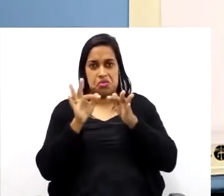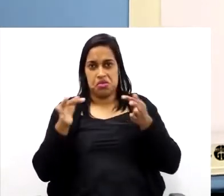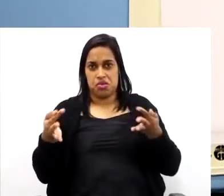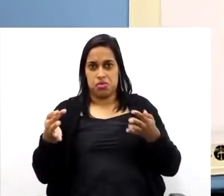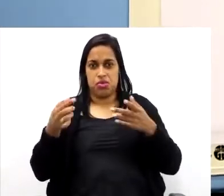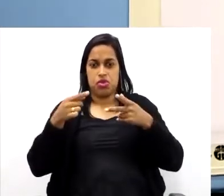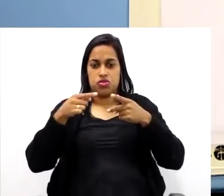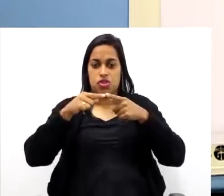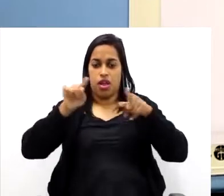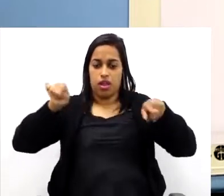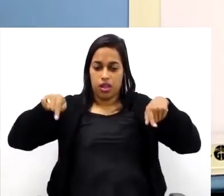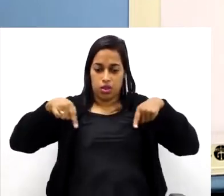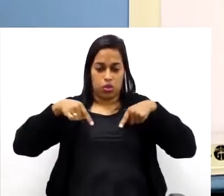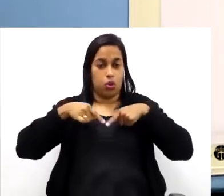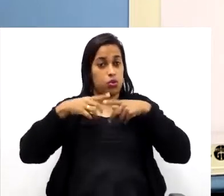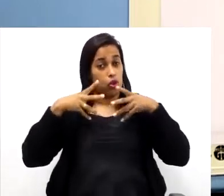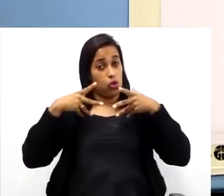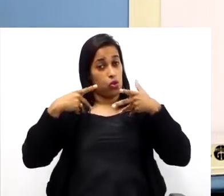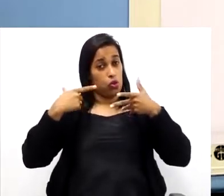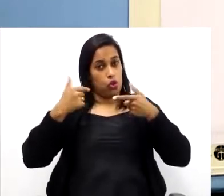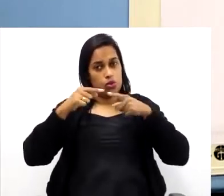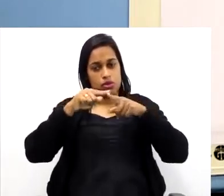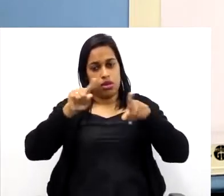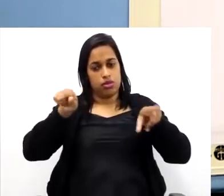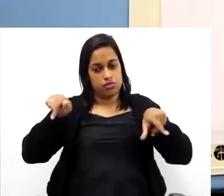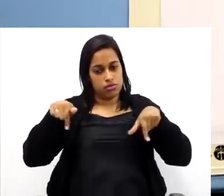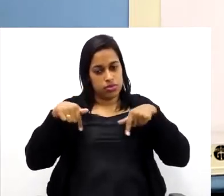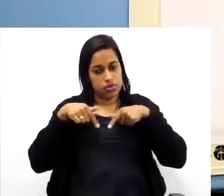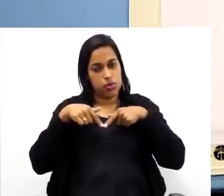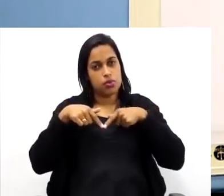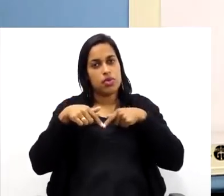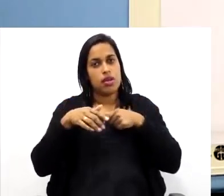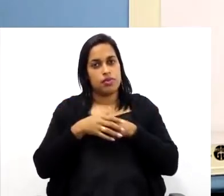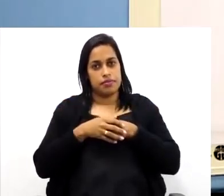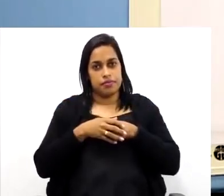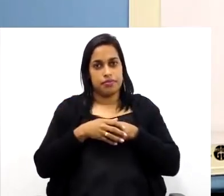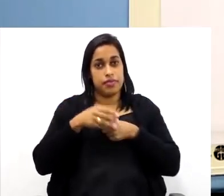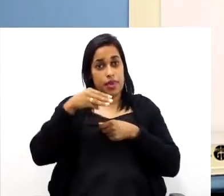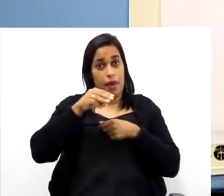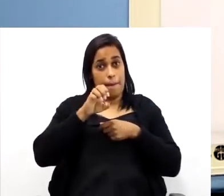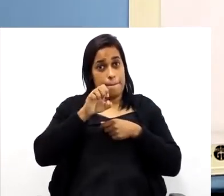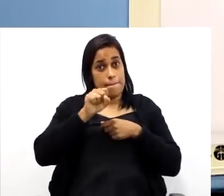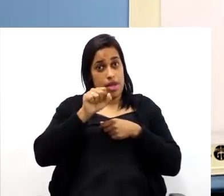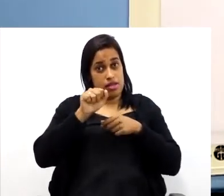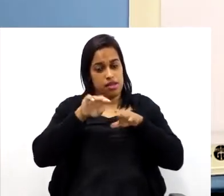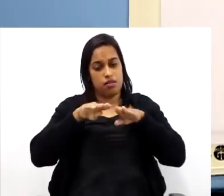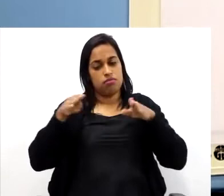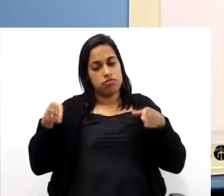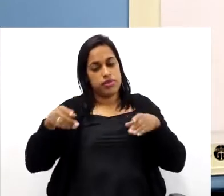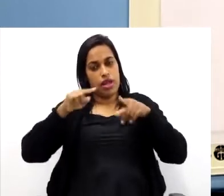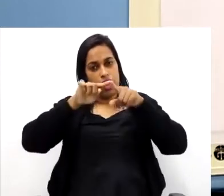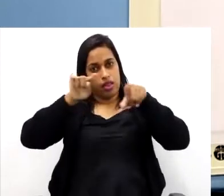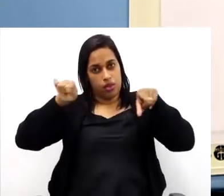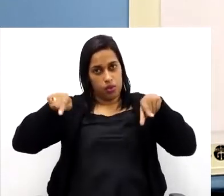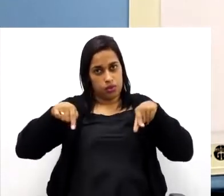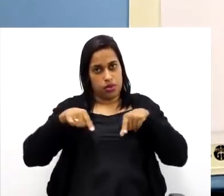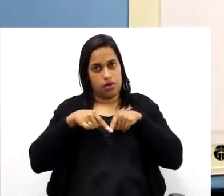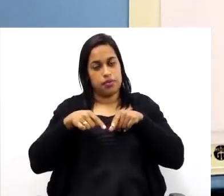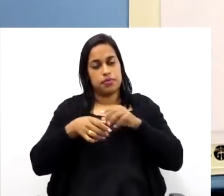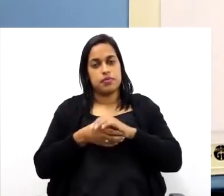base redonda e apoio redondo. Ela está aqui desenhada em isometria, em desenho isométrico.